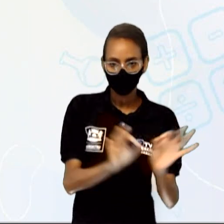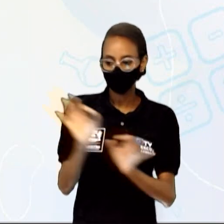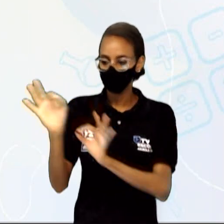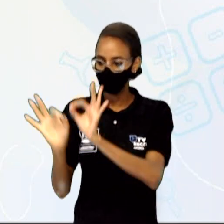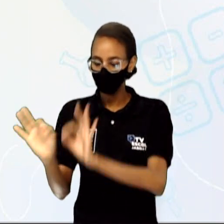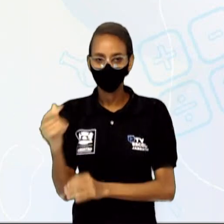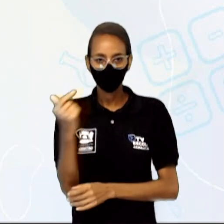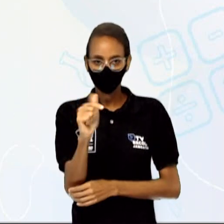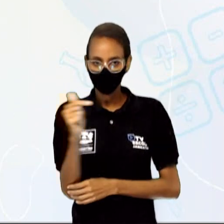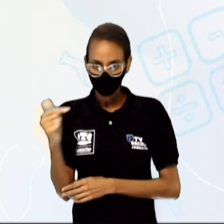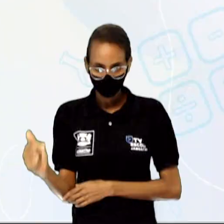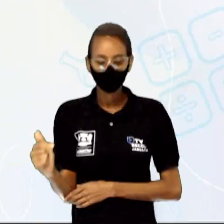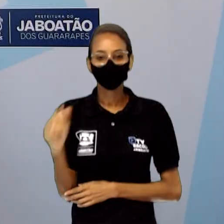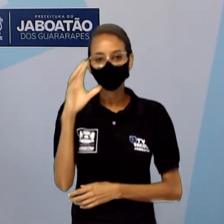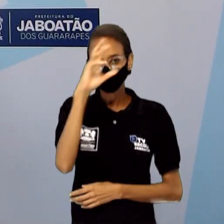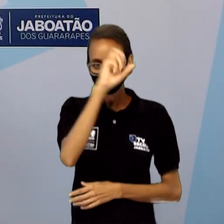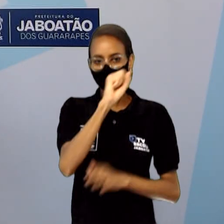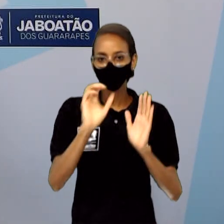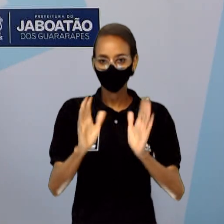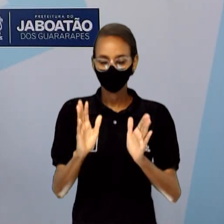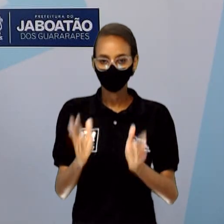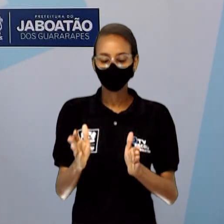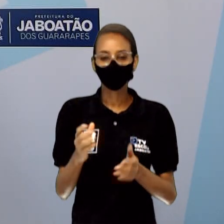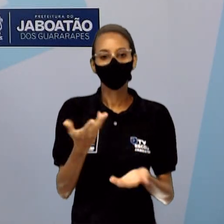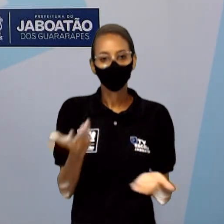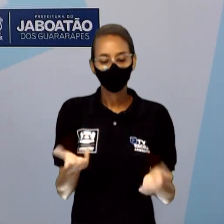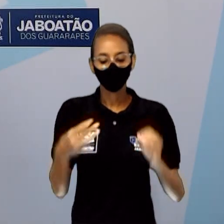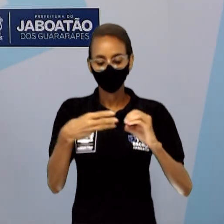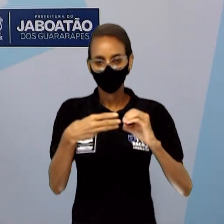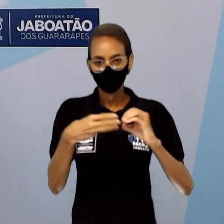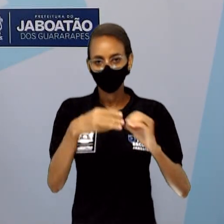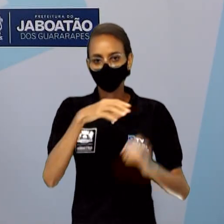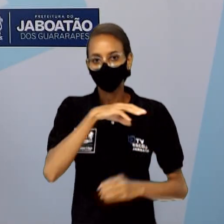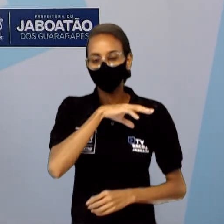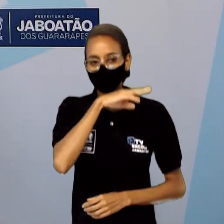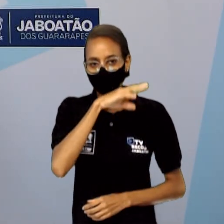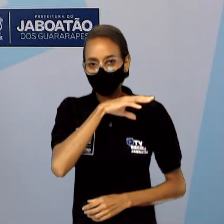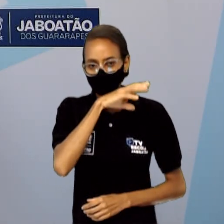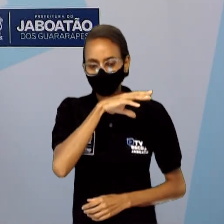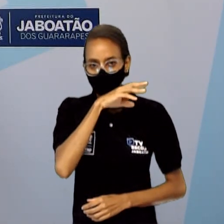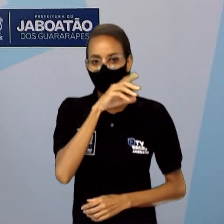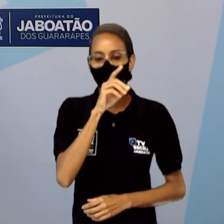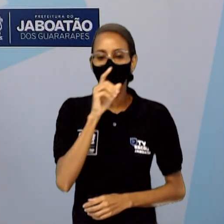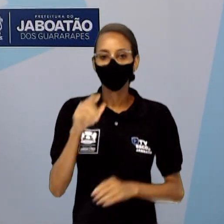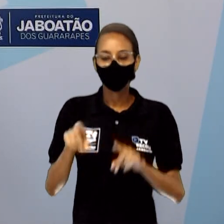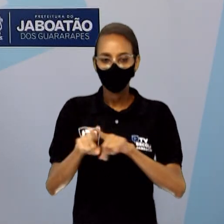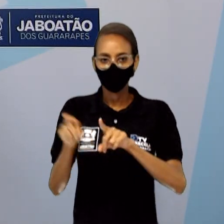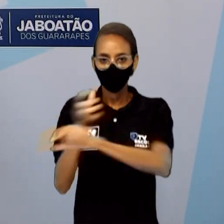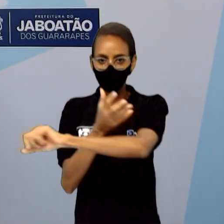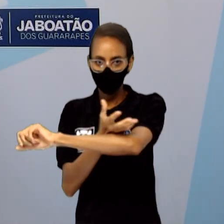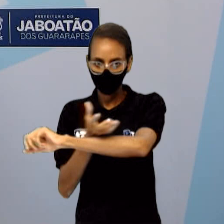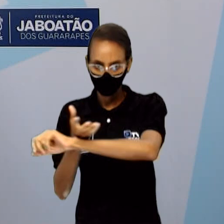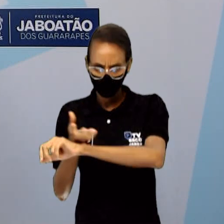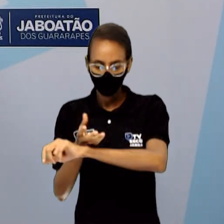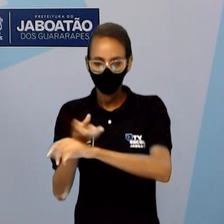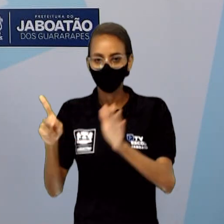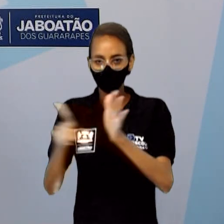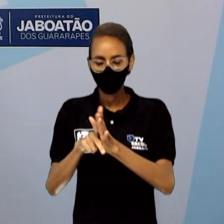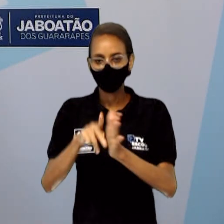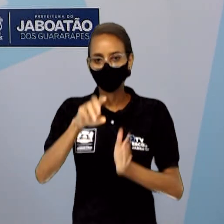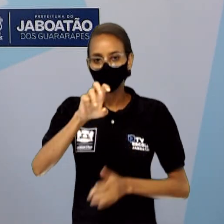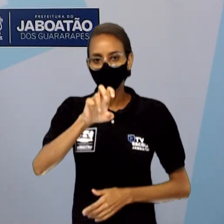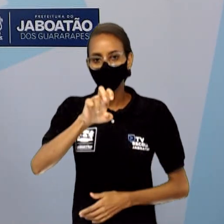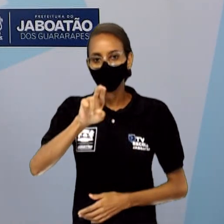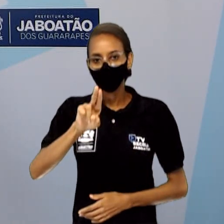organelas que são semelhantes. As células animais e vegetais, ambas, pertencem ao grupo das células eucariontes. Elas